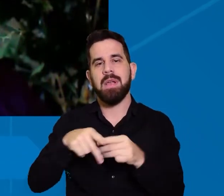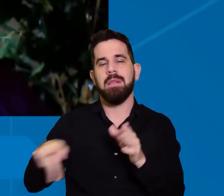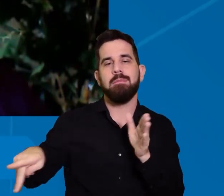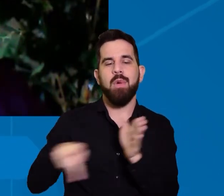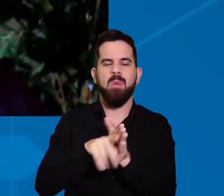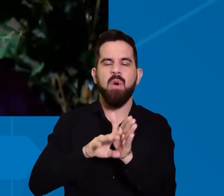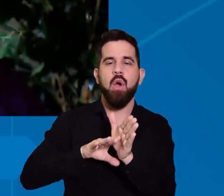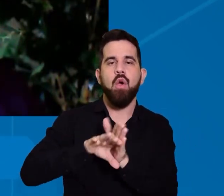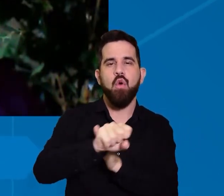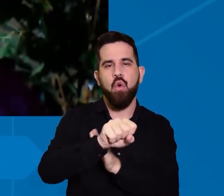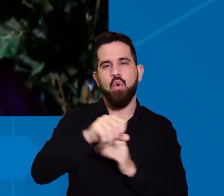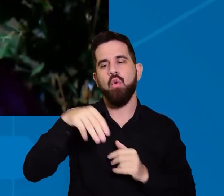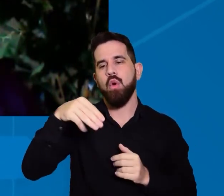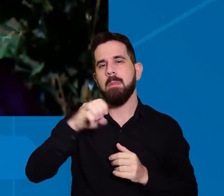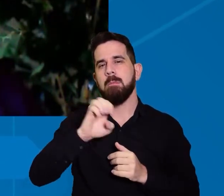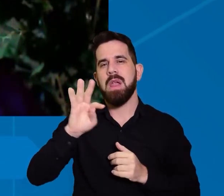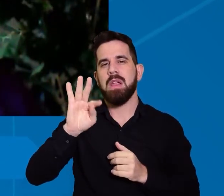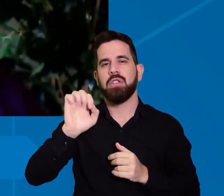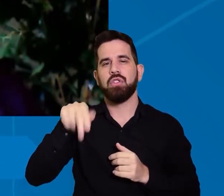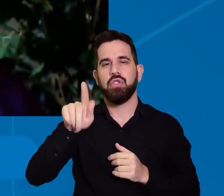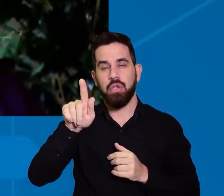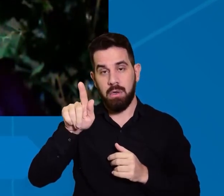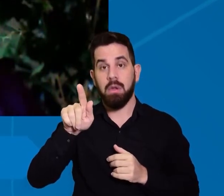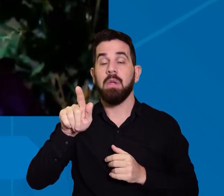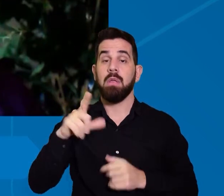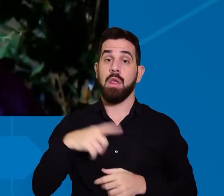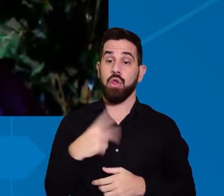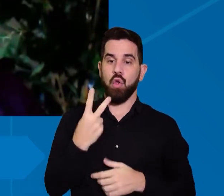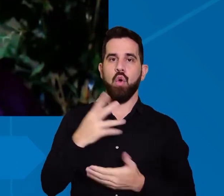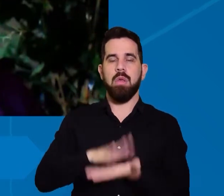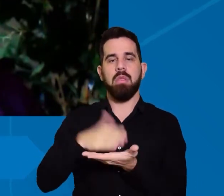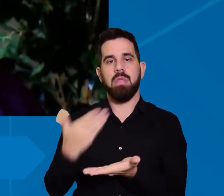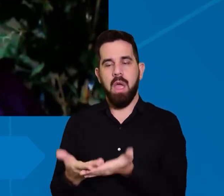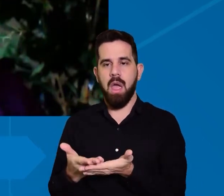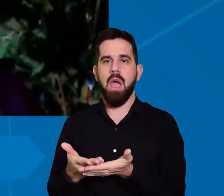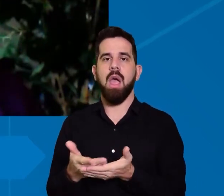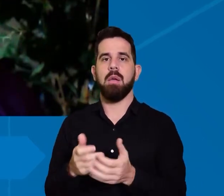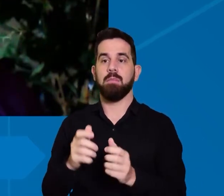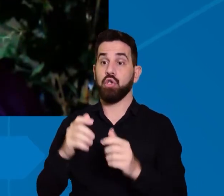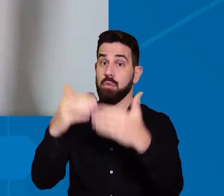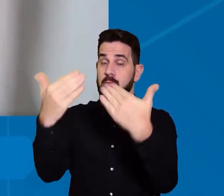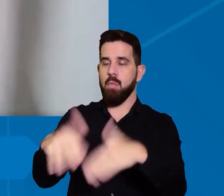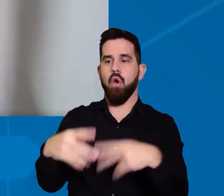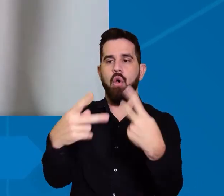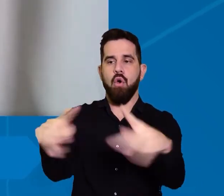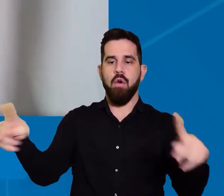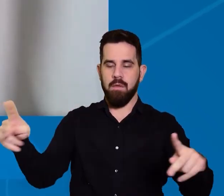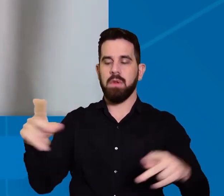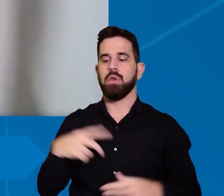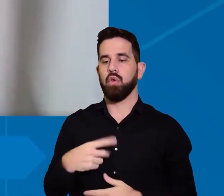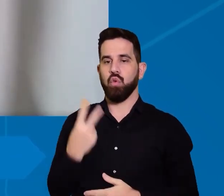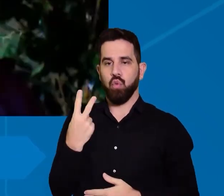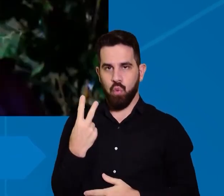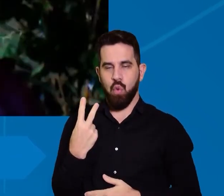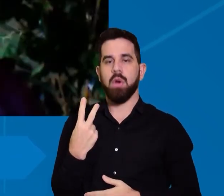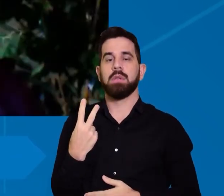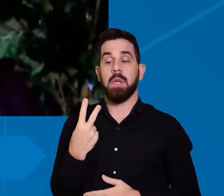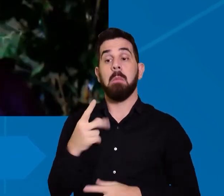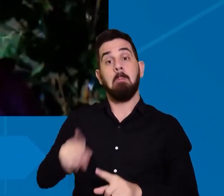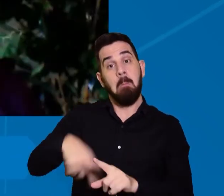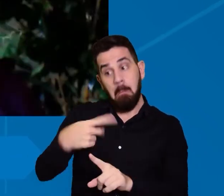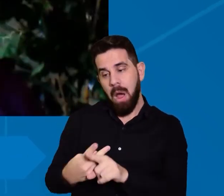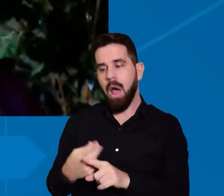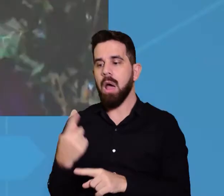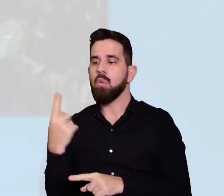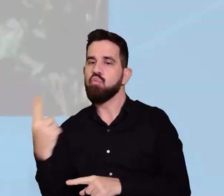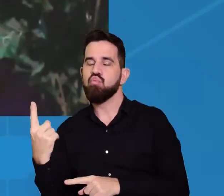assessoramento de dois intérpretes para a prova que eles iam realizar. Além dos dois intérpretes, nós tínhamos também ali